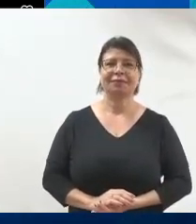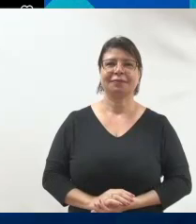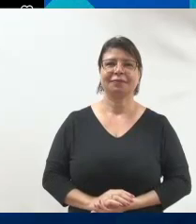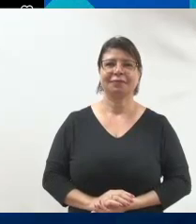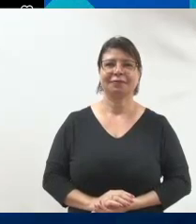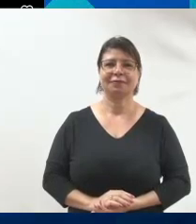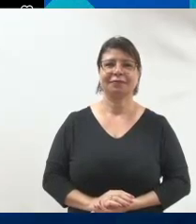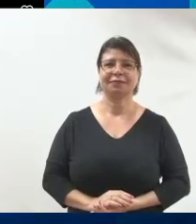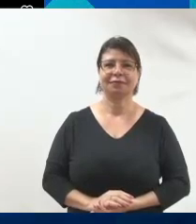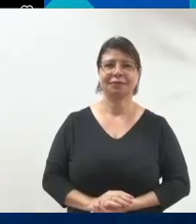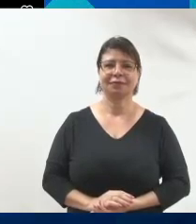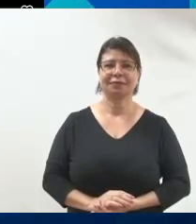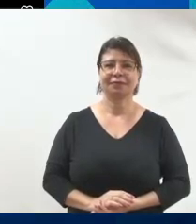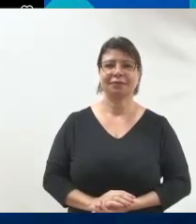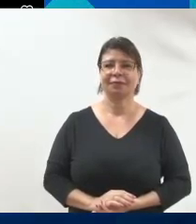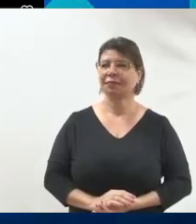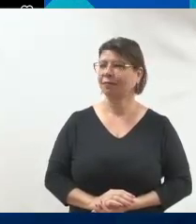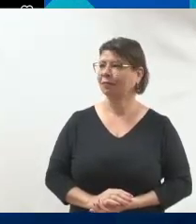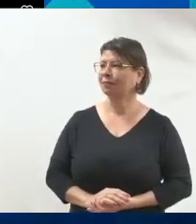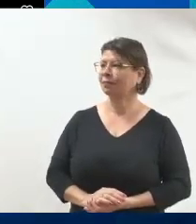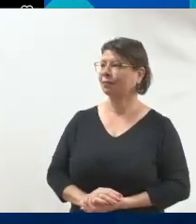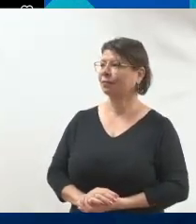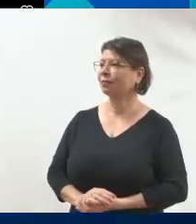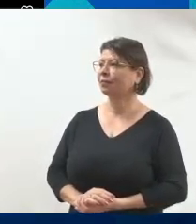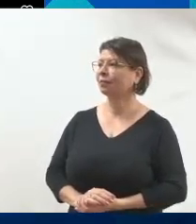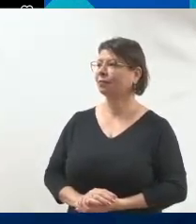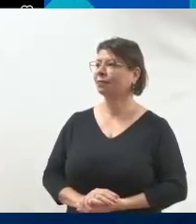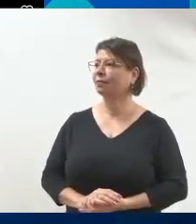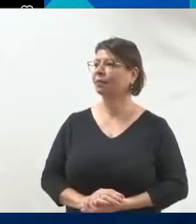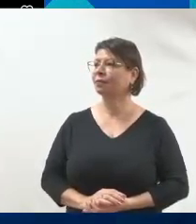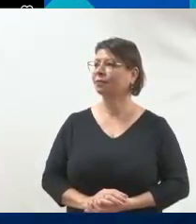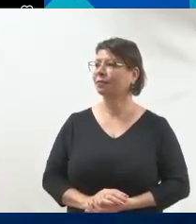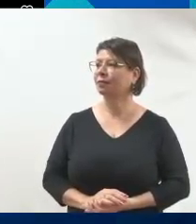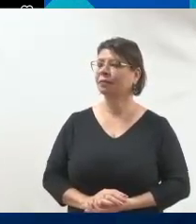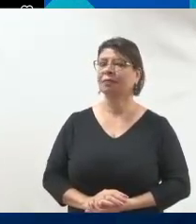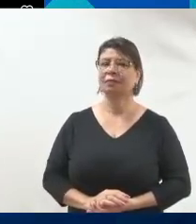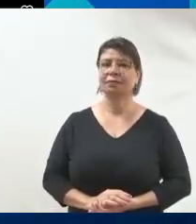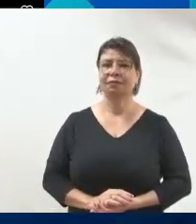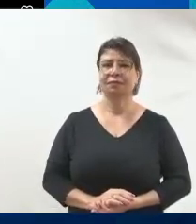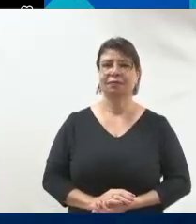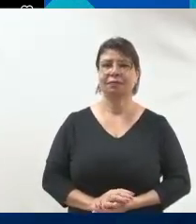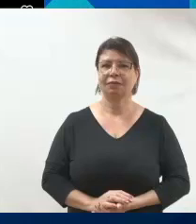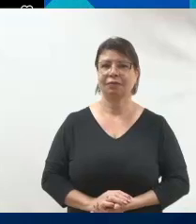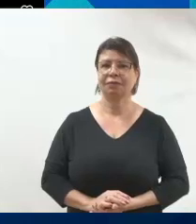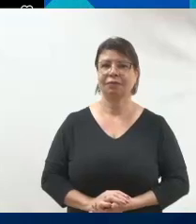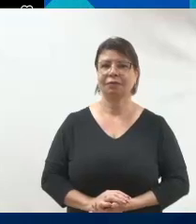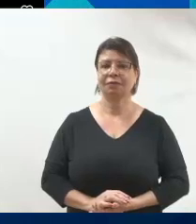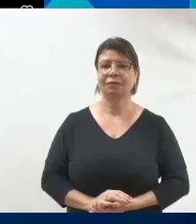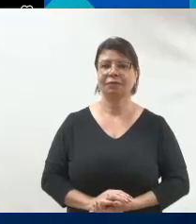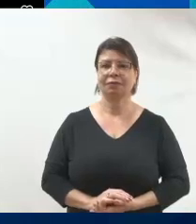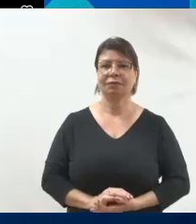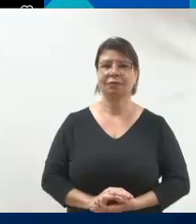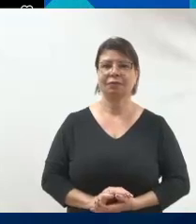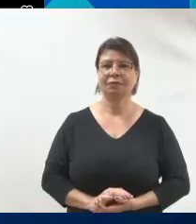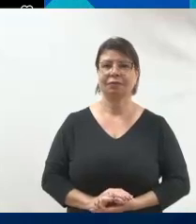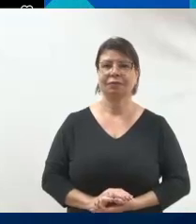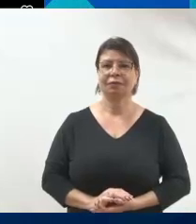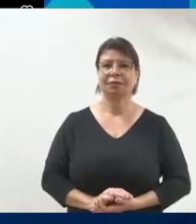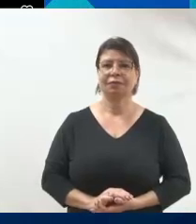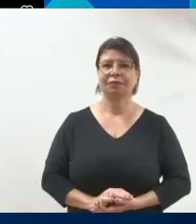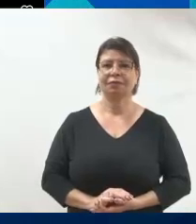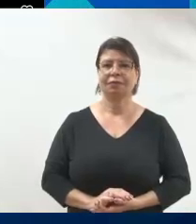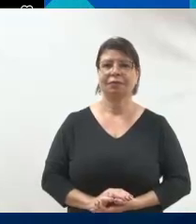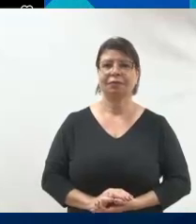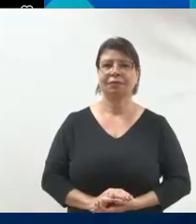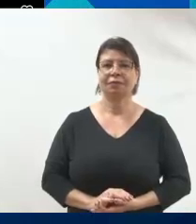E que eu nunca envergonho a minha fé, porque a fé que eu tenho dentro de mim, a fé que eu tenho na minha religião, a fé que eu tenho em Deus,